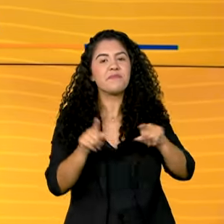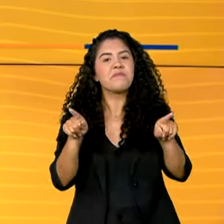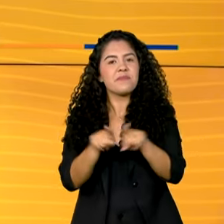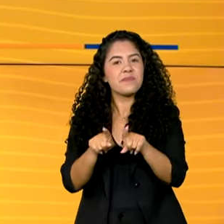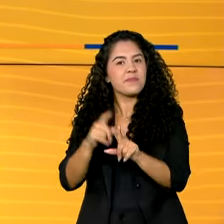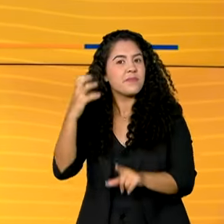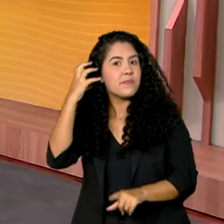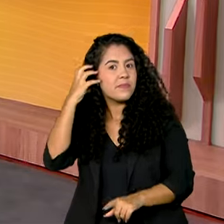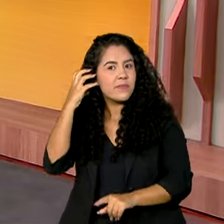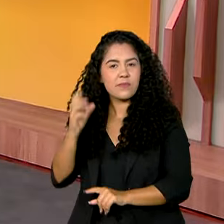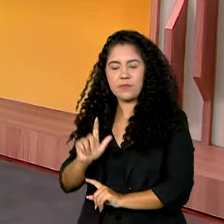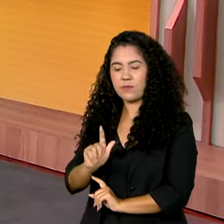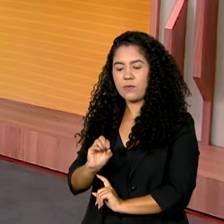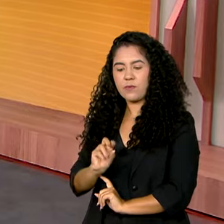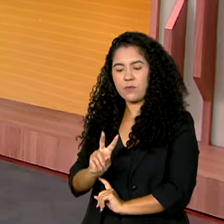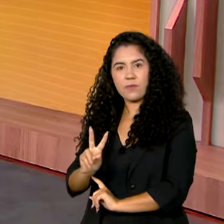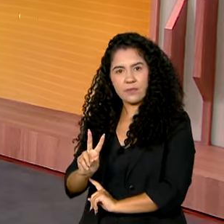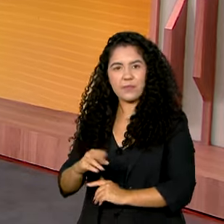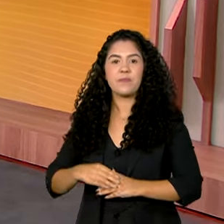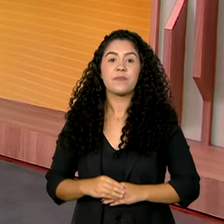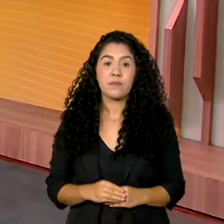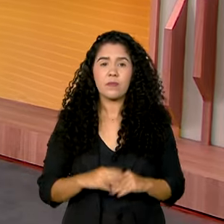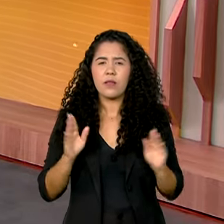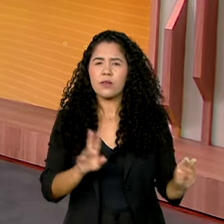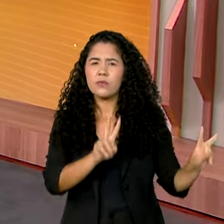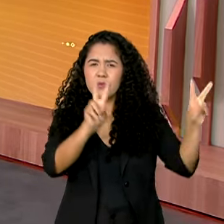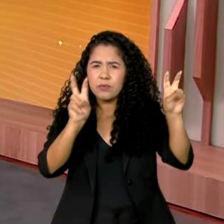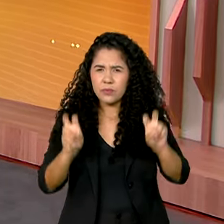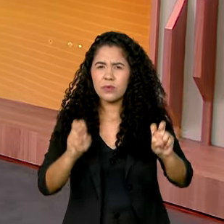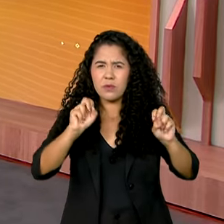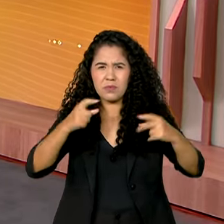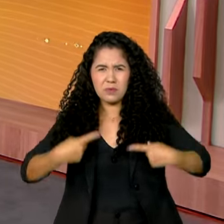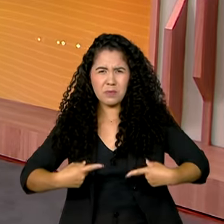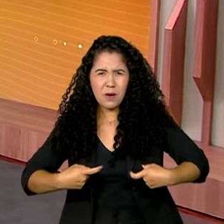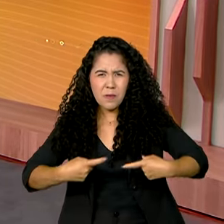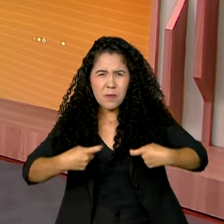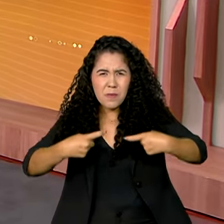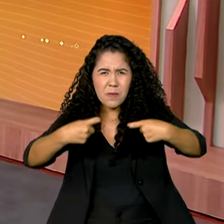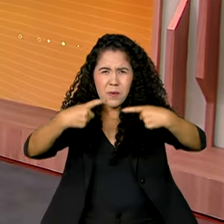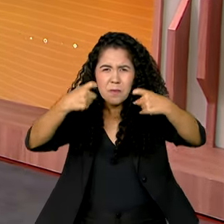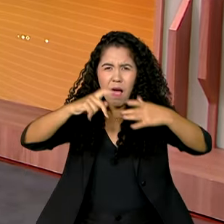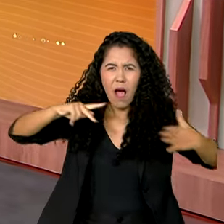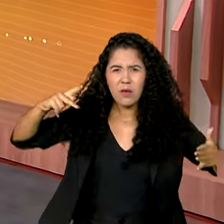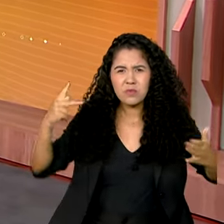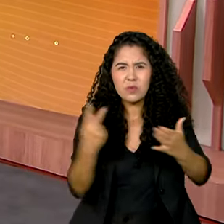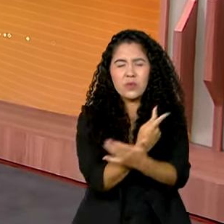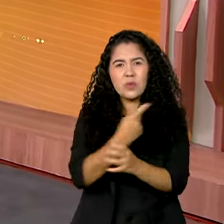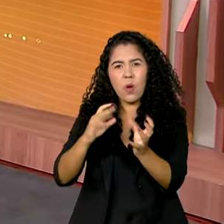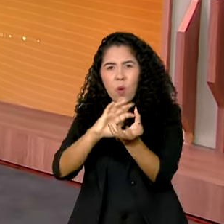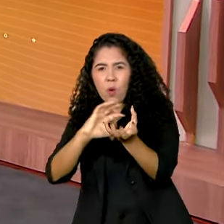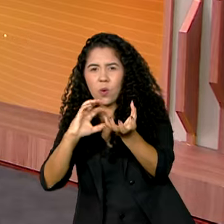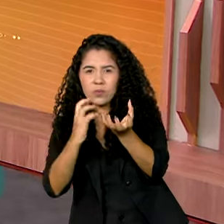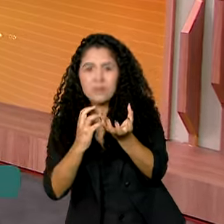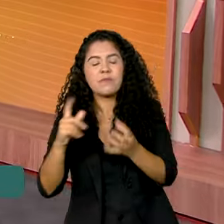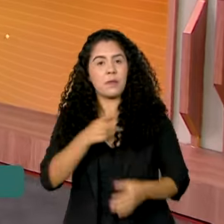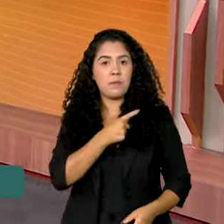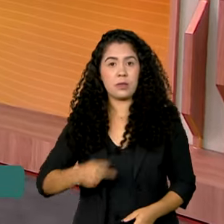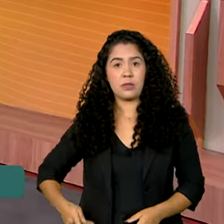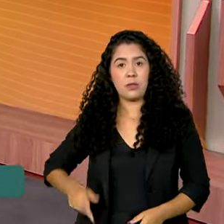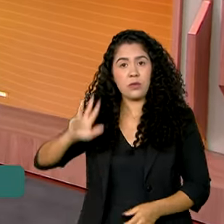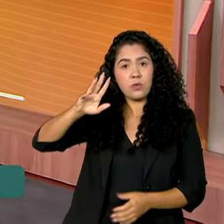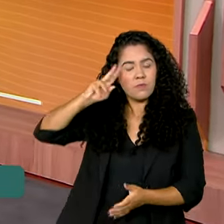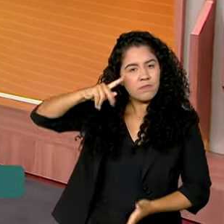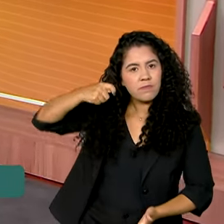pela Rádio GOV. Olha, diante da intensificação dos conflitos no Oriente Médio, o presidente Lula determinou a